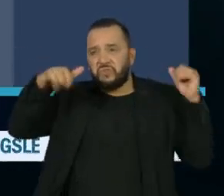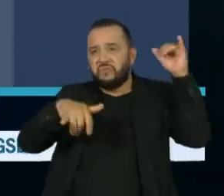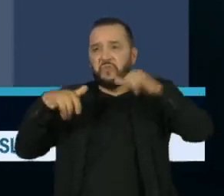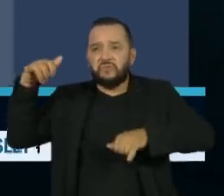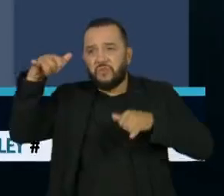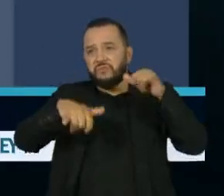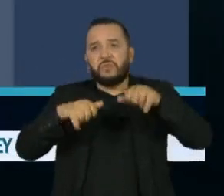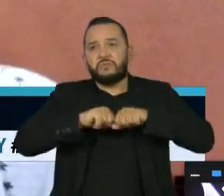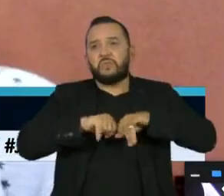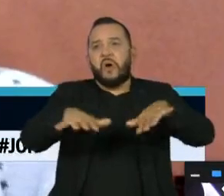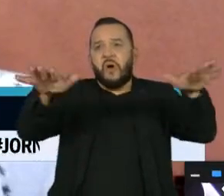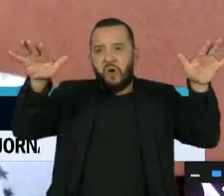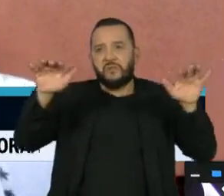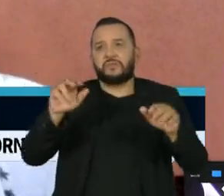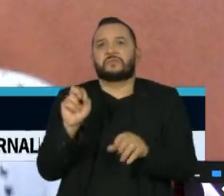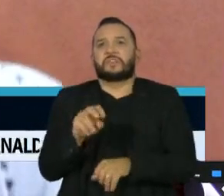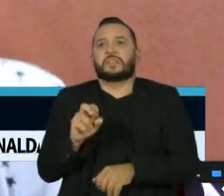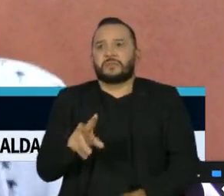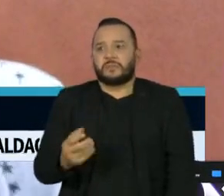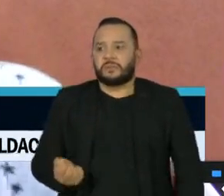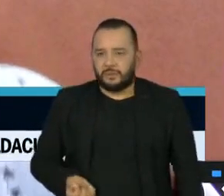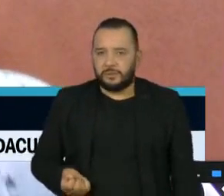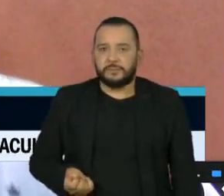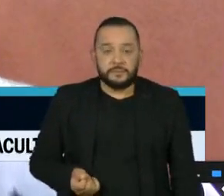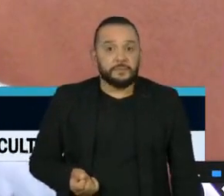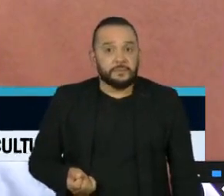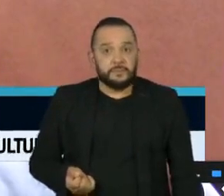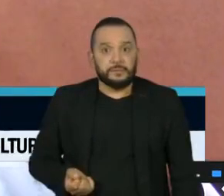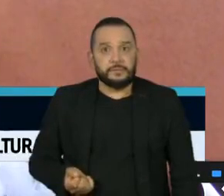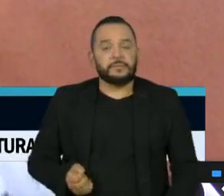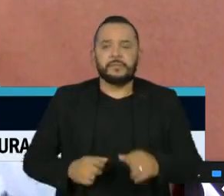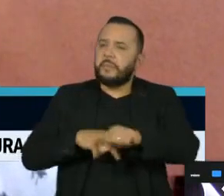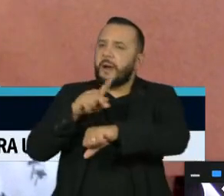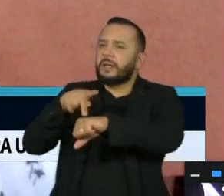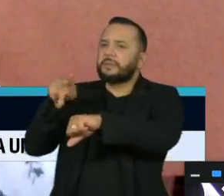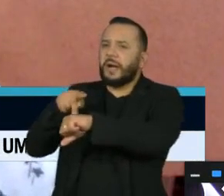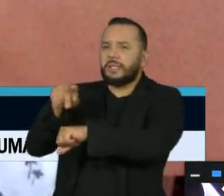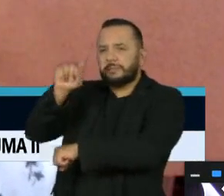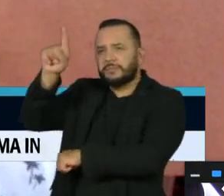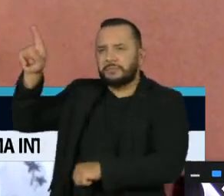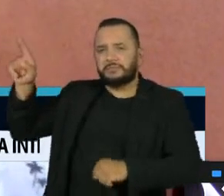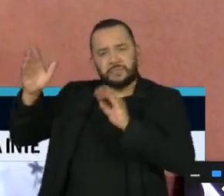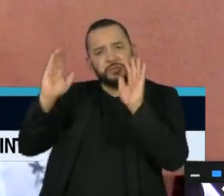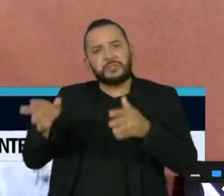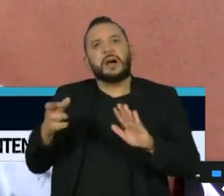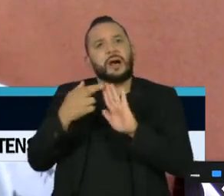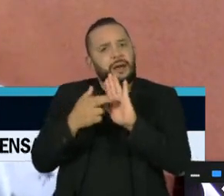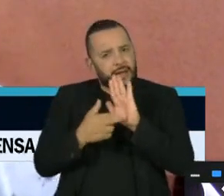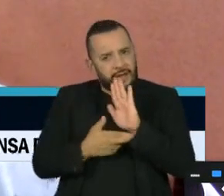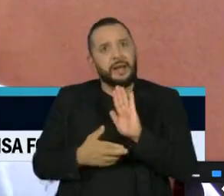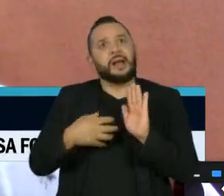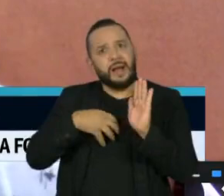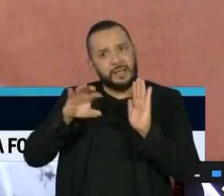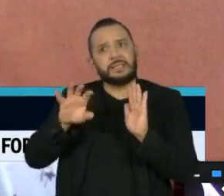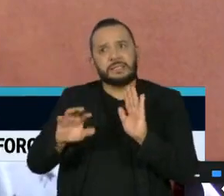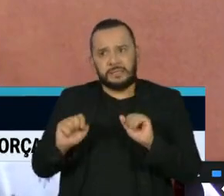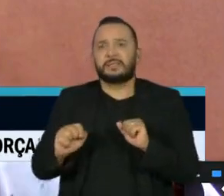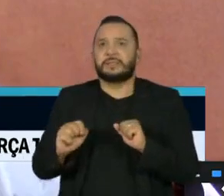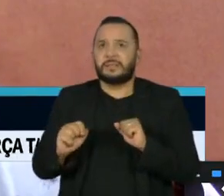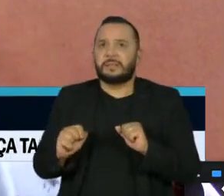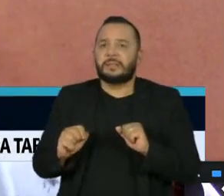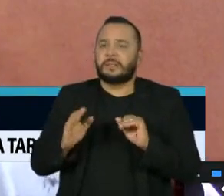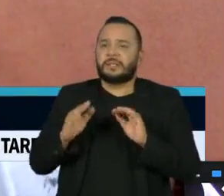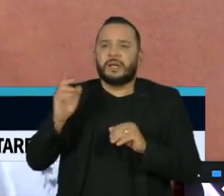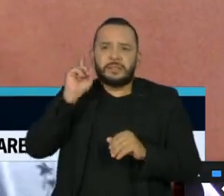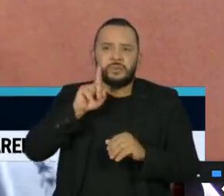que não se imunizaram. Assim como boa parte dos países do mundo já está fazendo, Europa inteira faz,